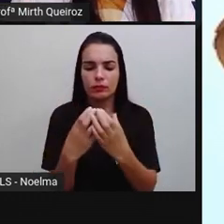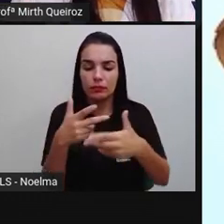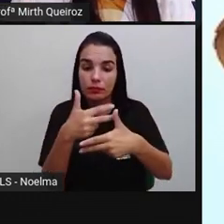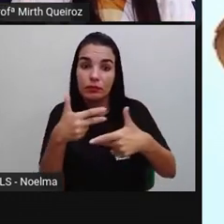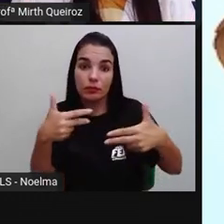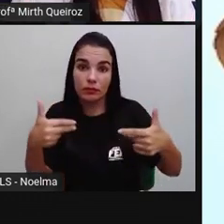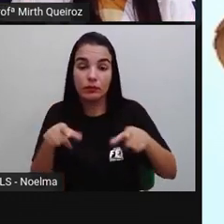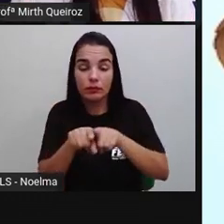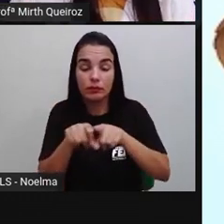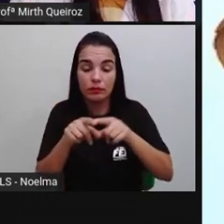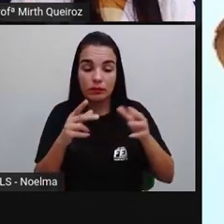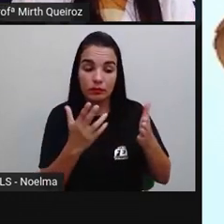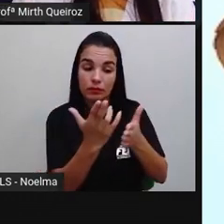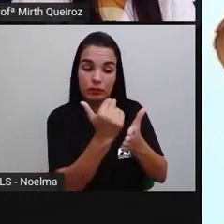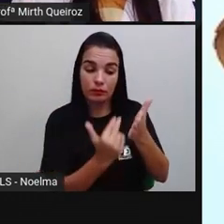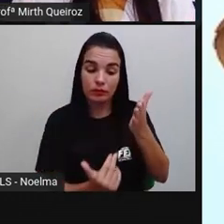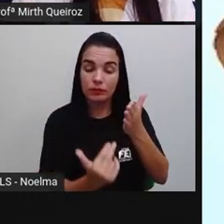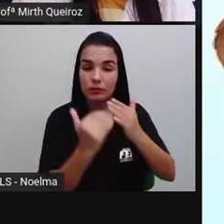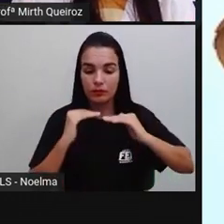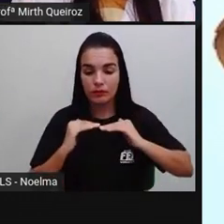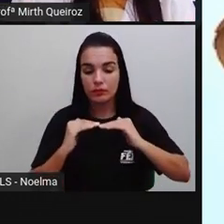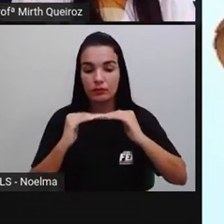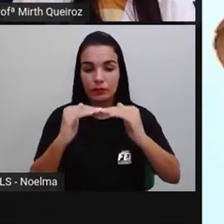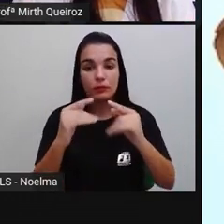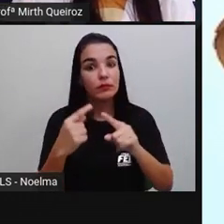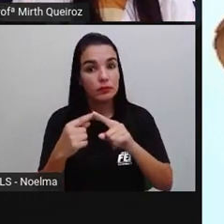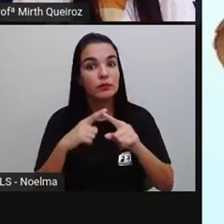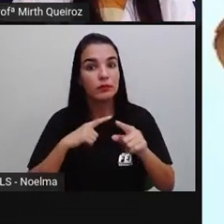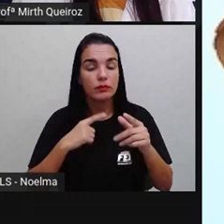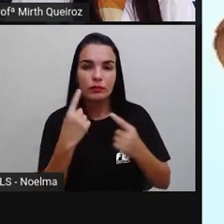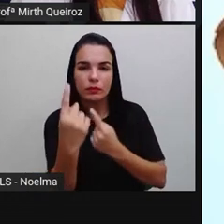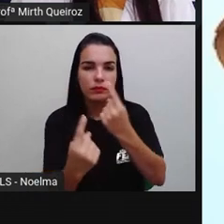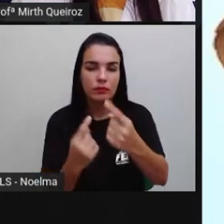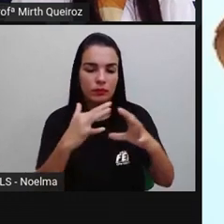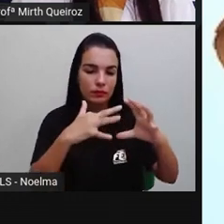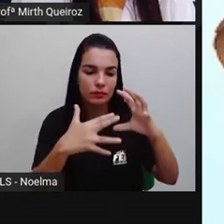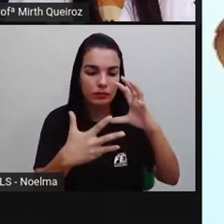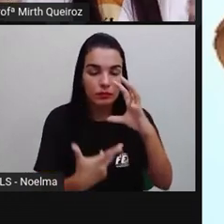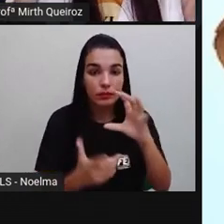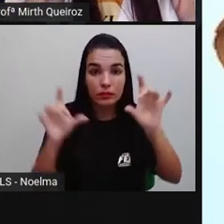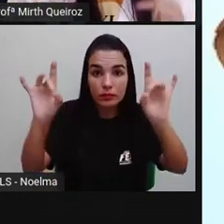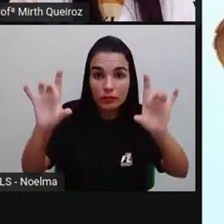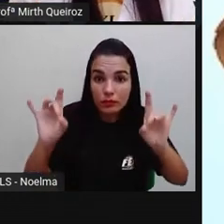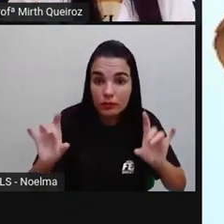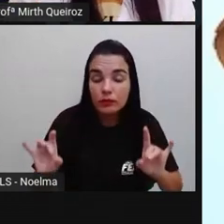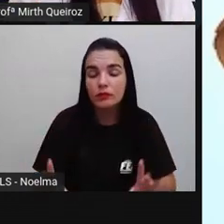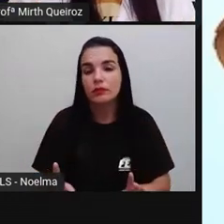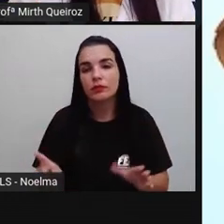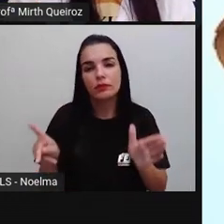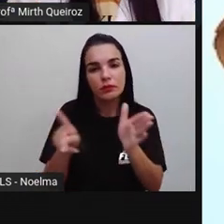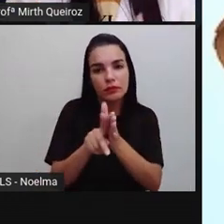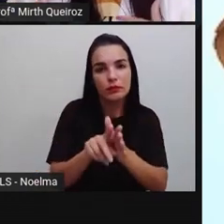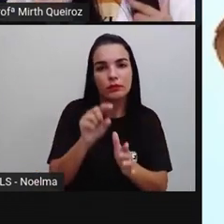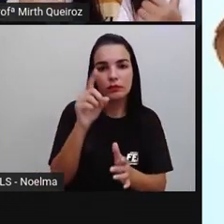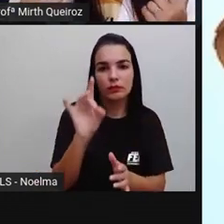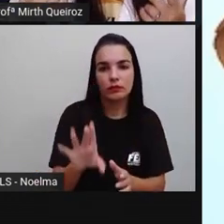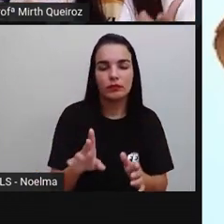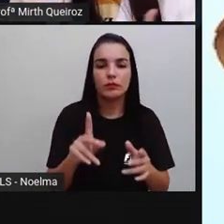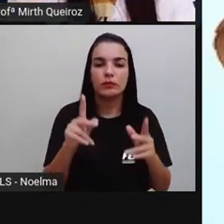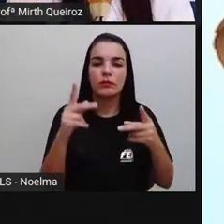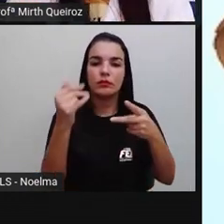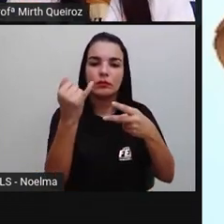as figuras planas. Porque eles apresentam algumas características específicas que são somente deles. que